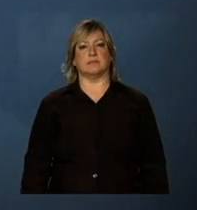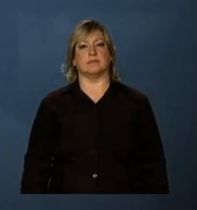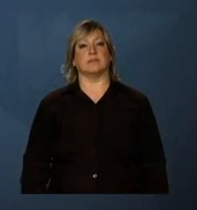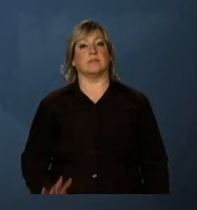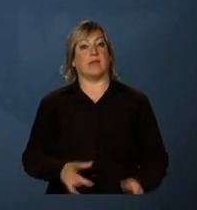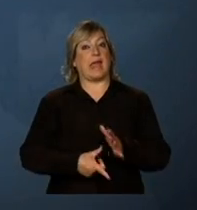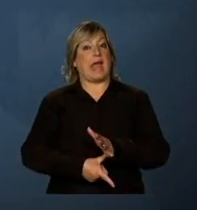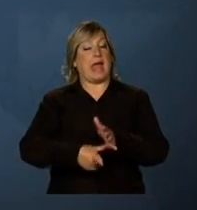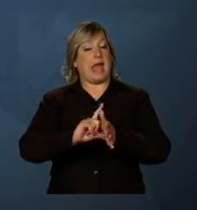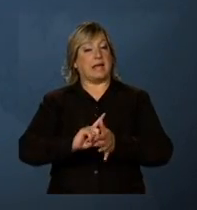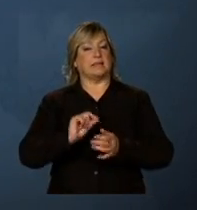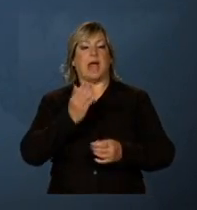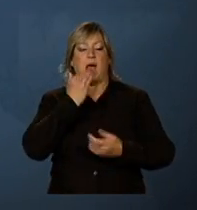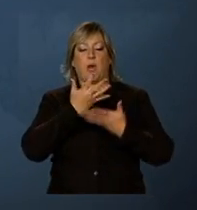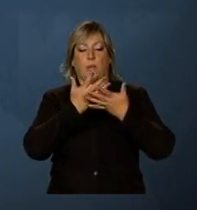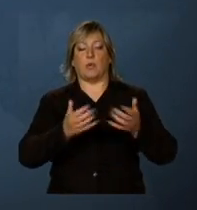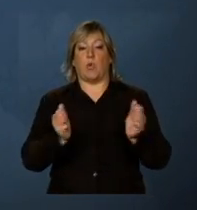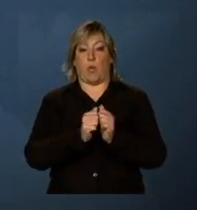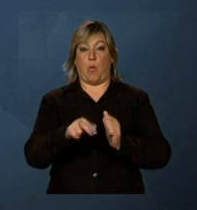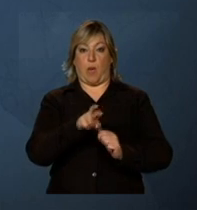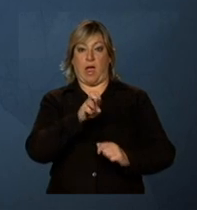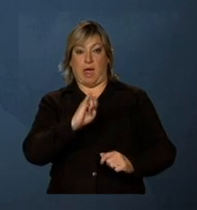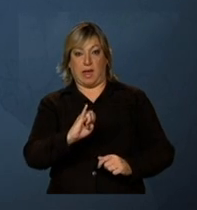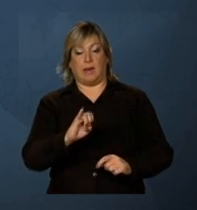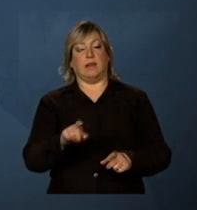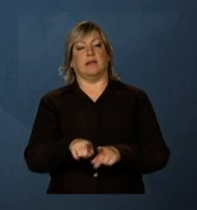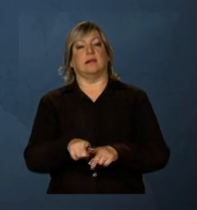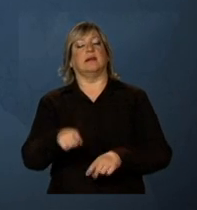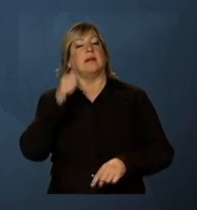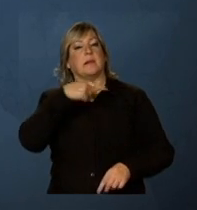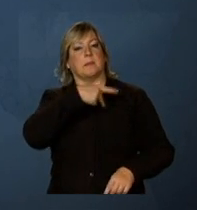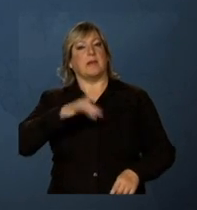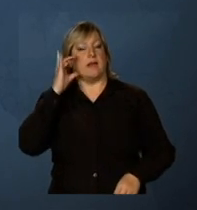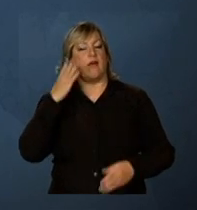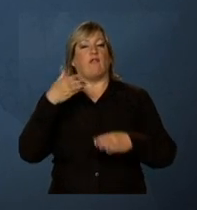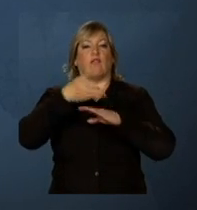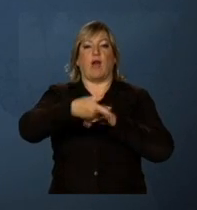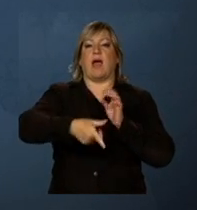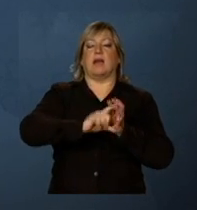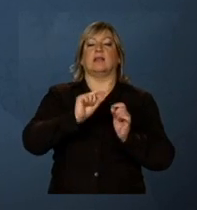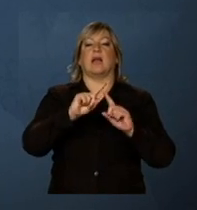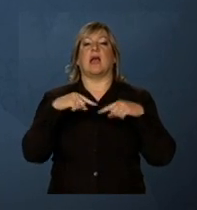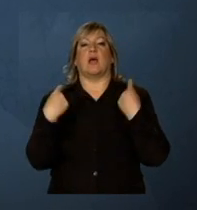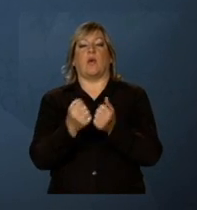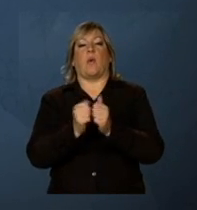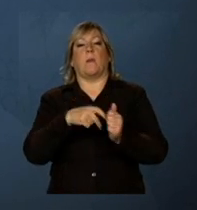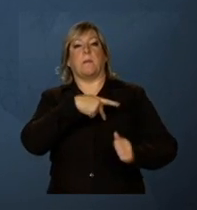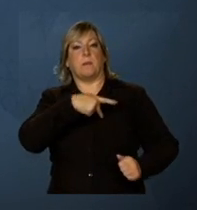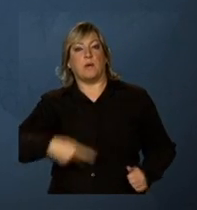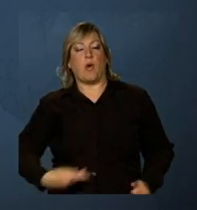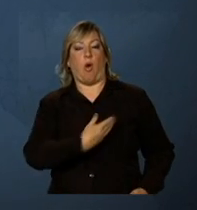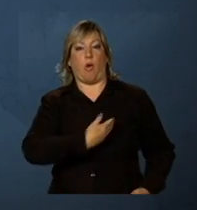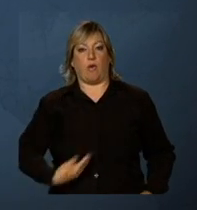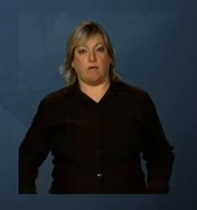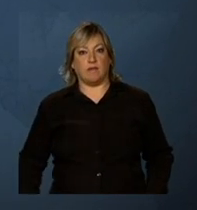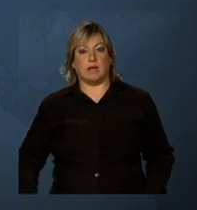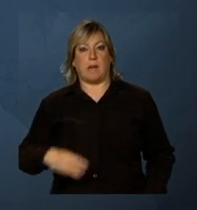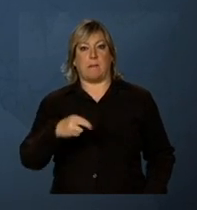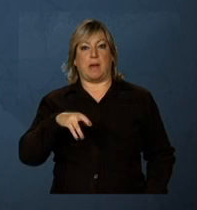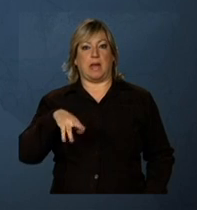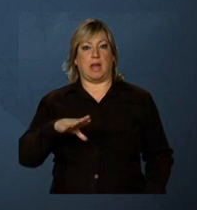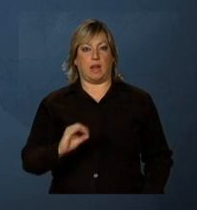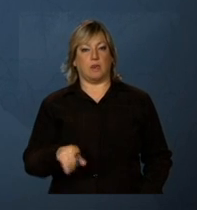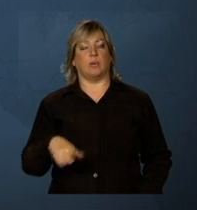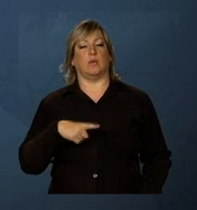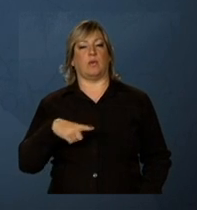Antes de almoçar com o rei, a presidenta Dilma participou de uma reunião com o presidente do governo espanhol, Mariano Urarrói.